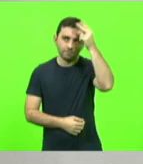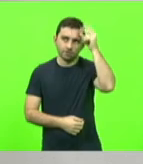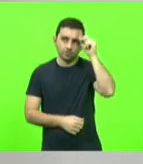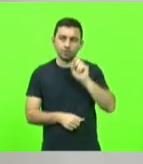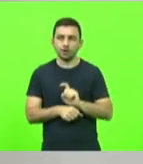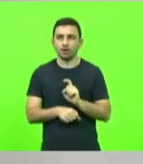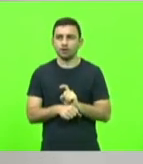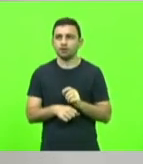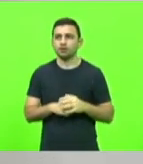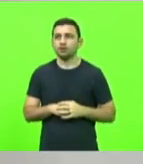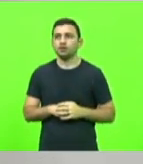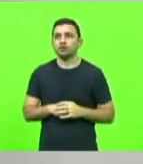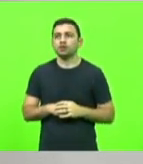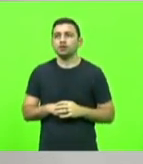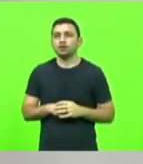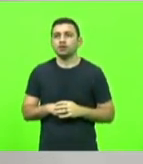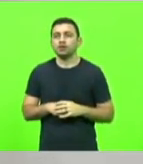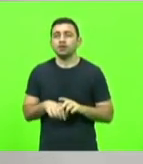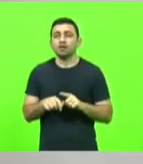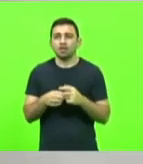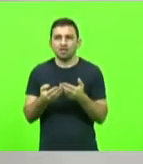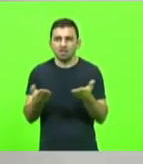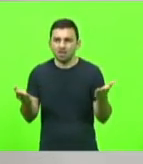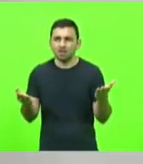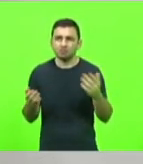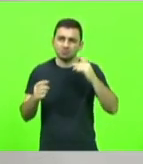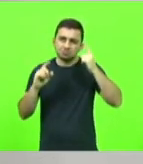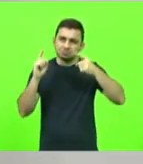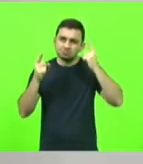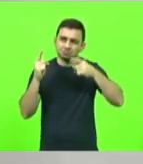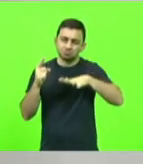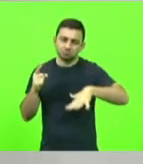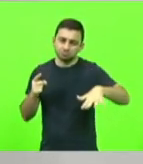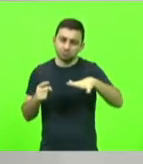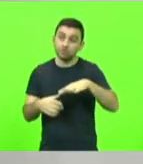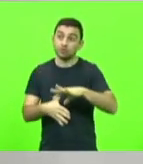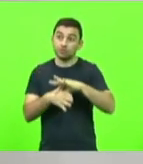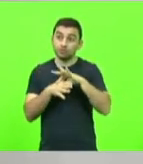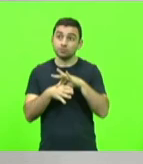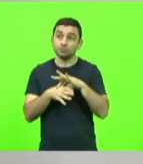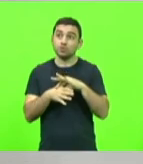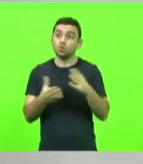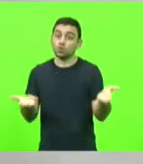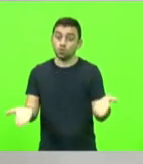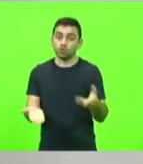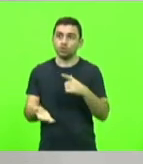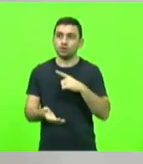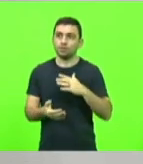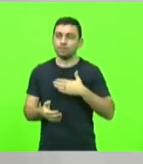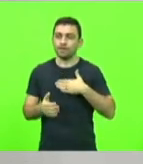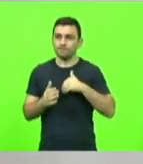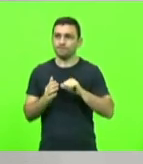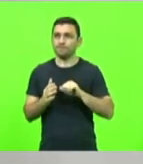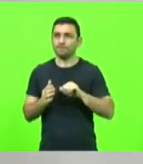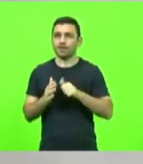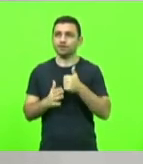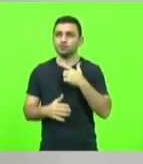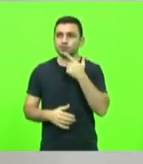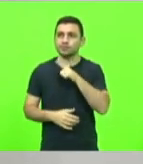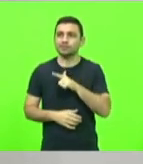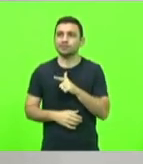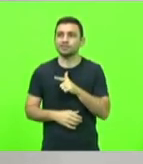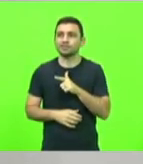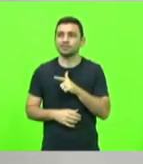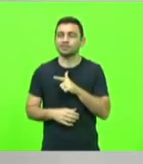que comanda a FECAM, e tem recebido muitas lideranças. Hoje foi a minha vez, e nós trocamos muitas impressões a